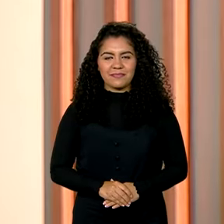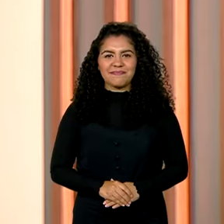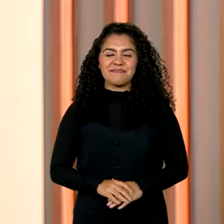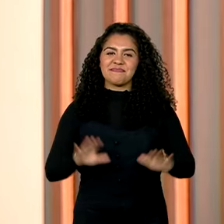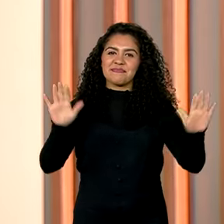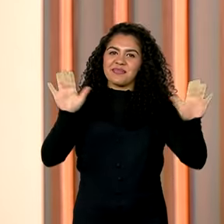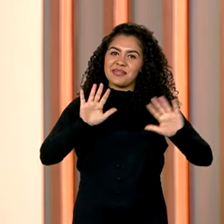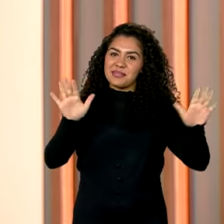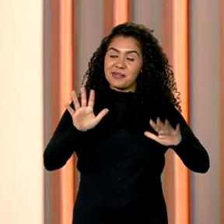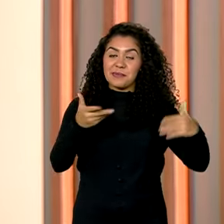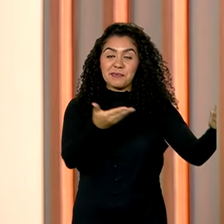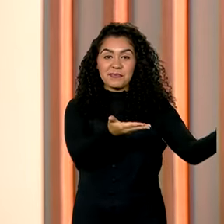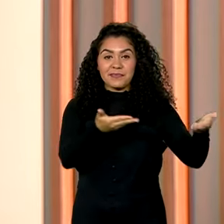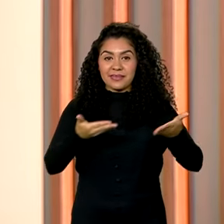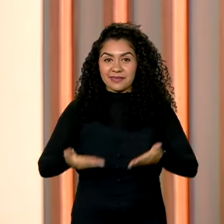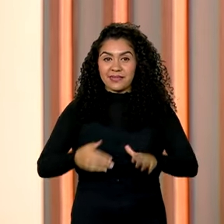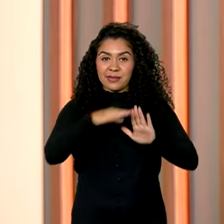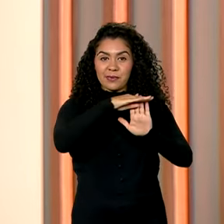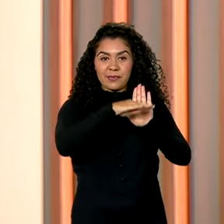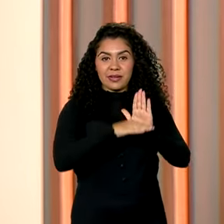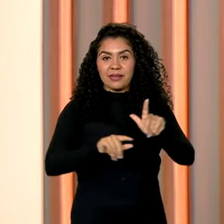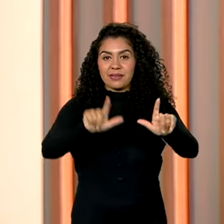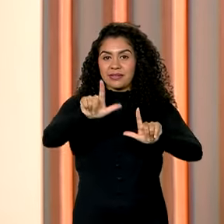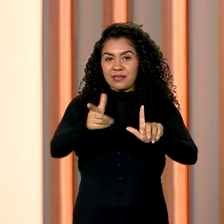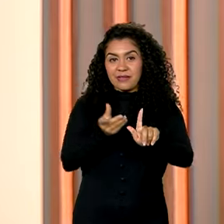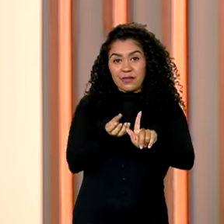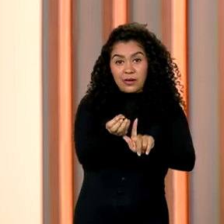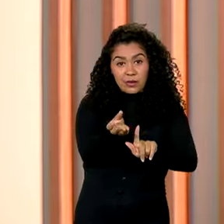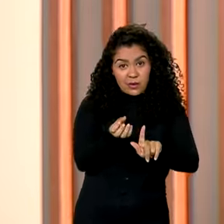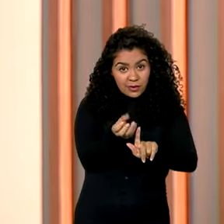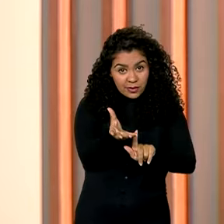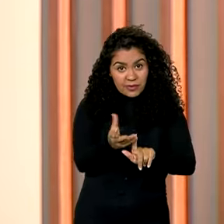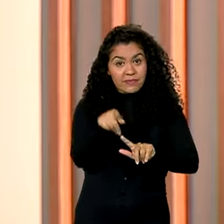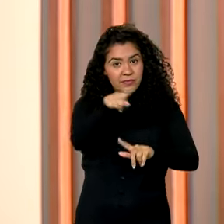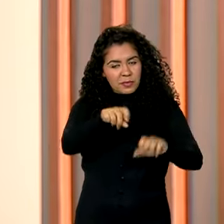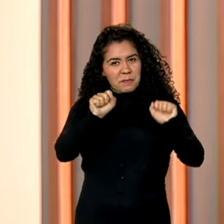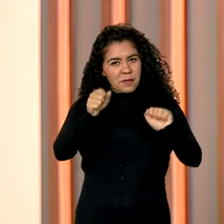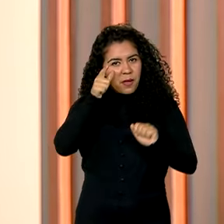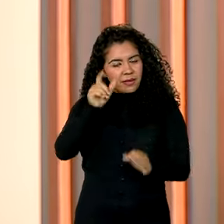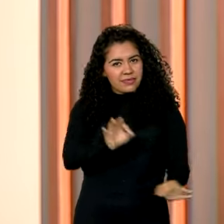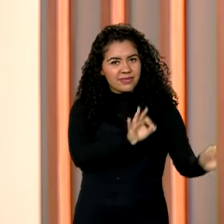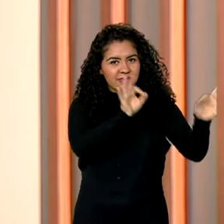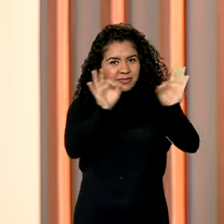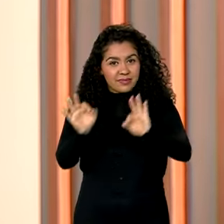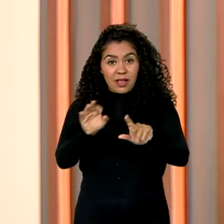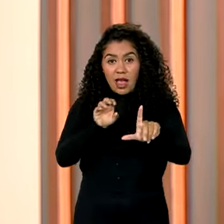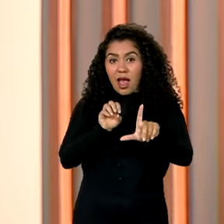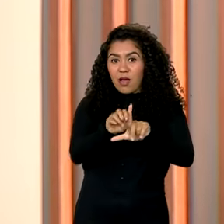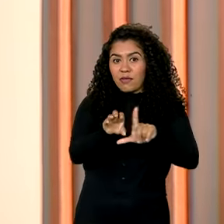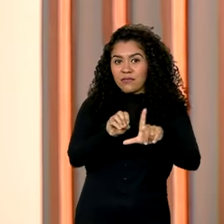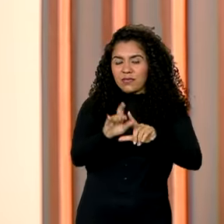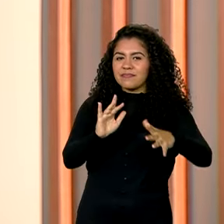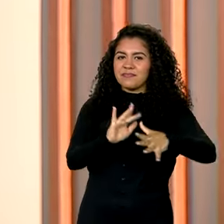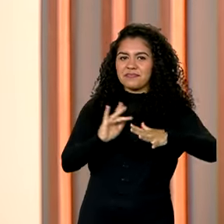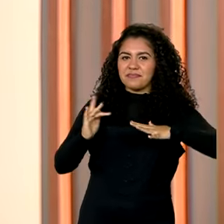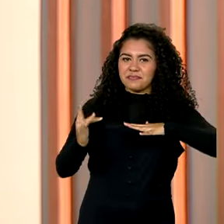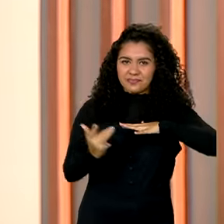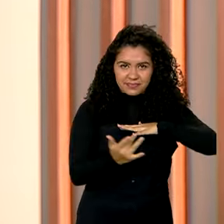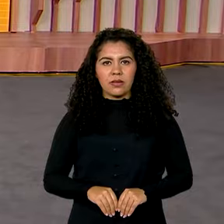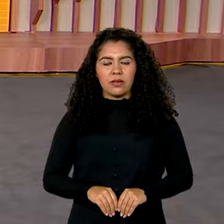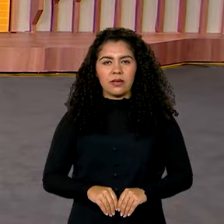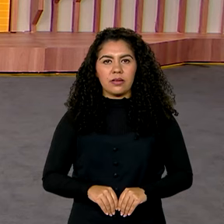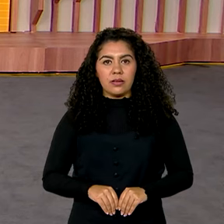Olá, seja muito bem-vindo ao canal GOV. Lembrando que você pode nos acompanhar também ao vivo pelas redes sociais.